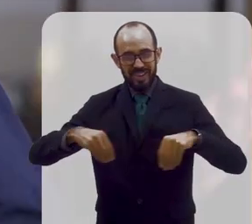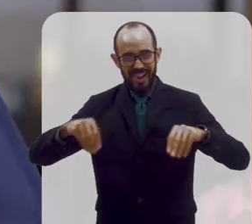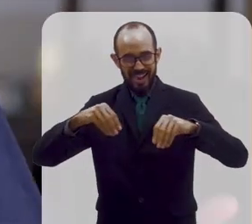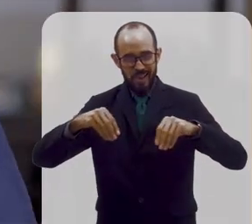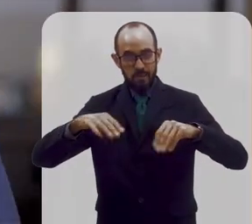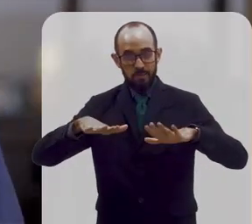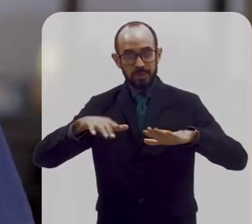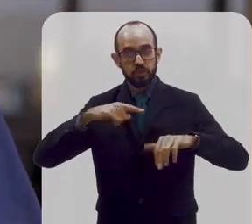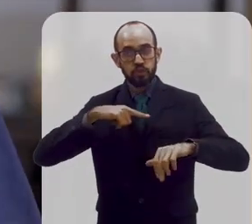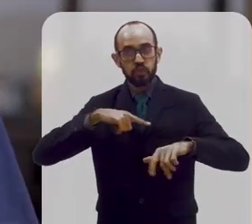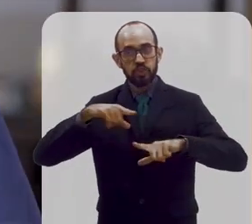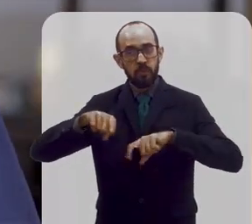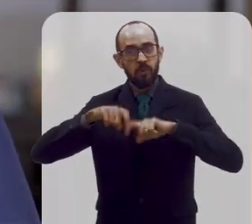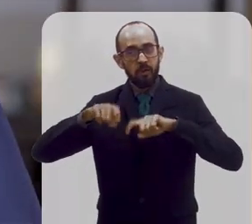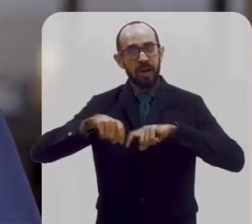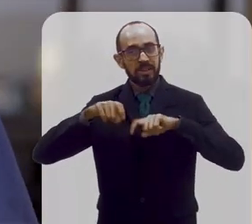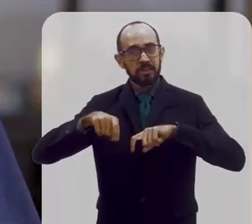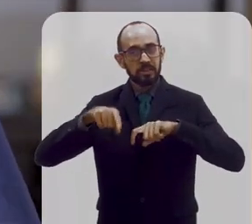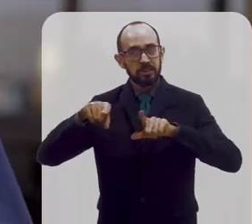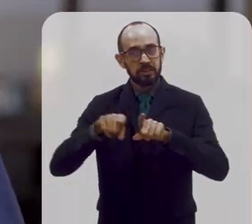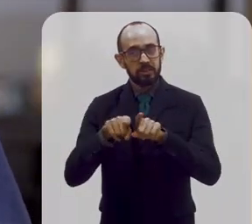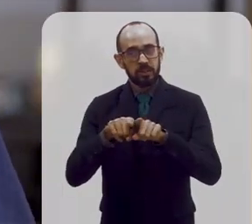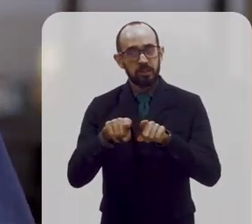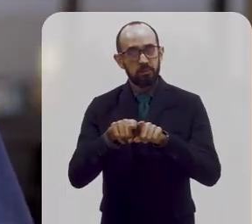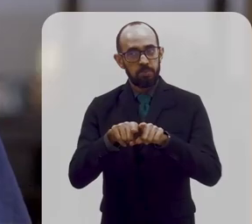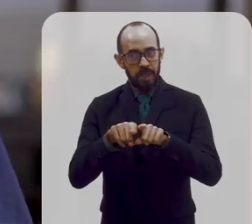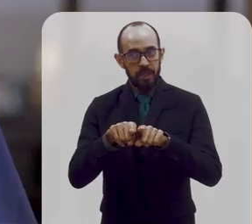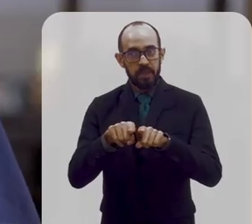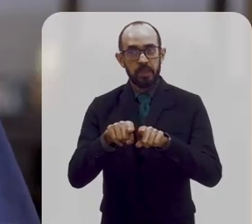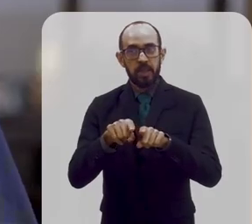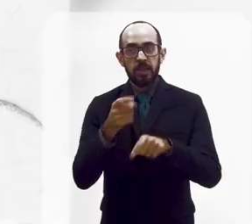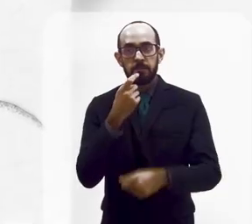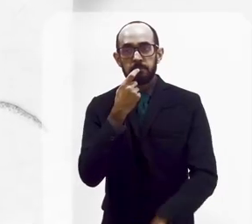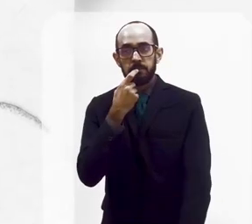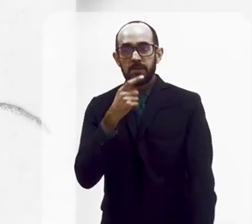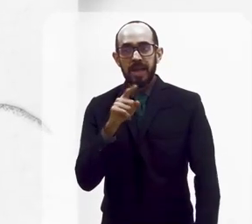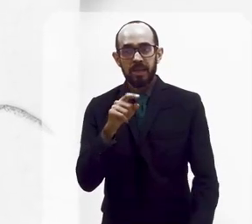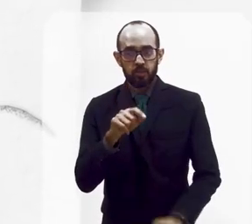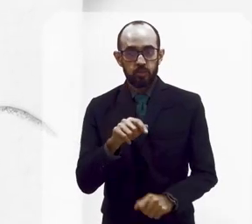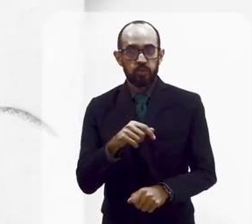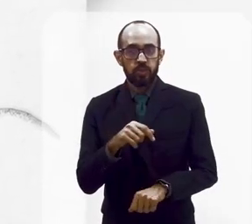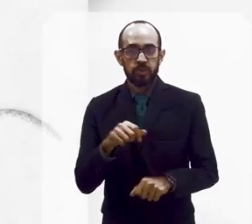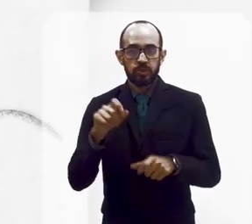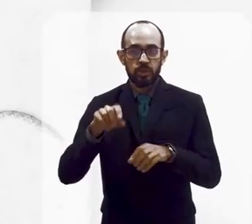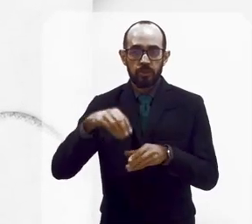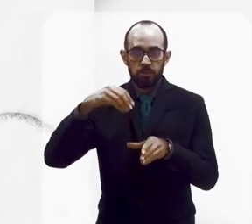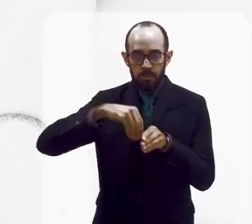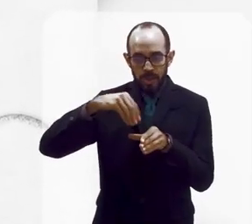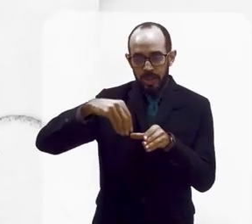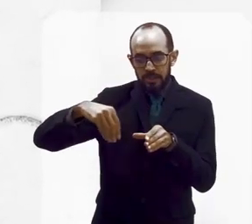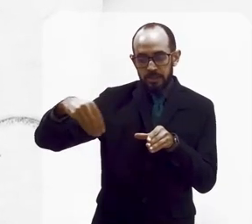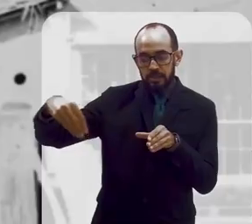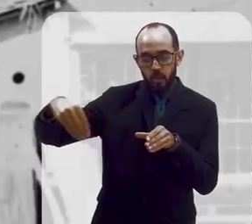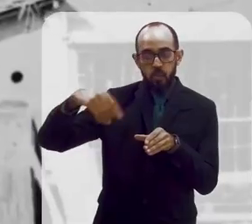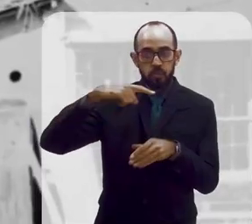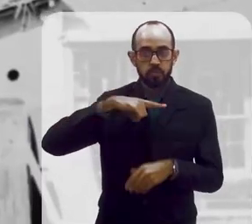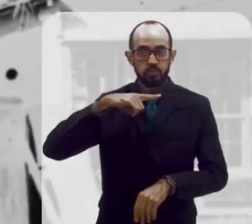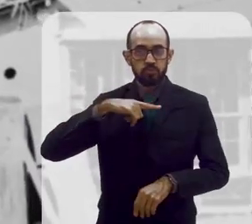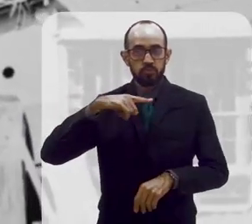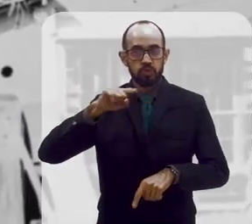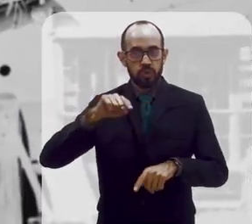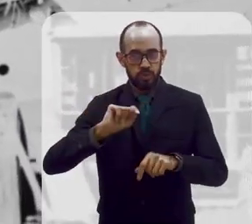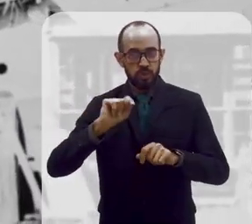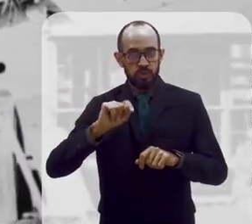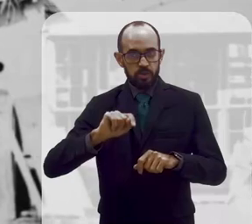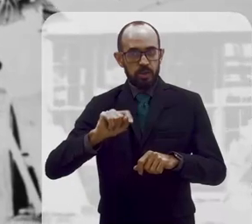aquilo era uma fazenda. Fora partes mais próximas à Baía de Guanabara, aquilo era uma fazenda de plantações, como